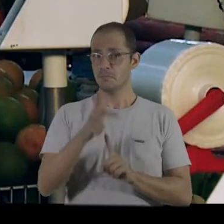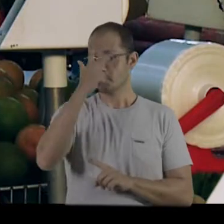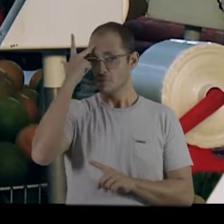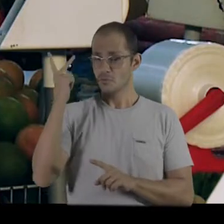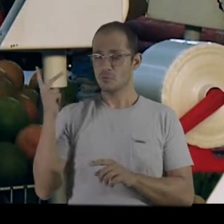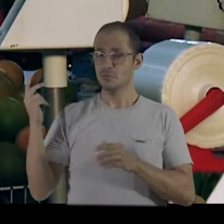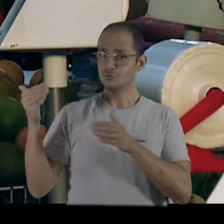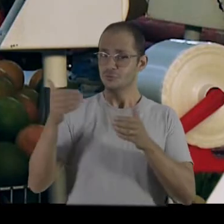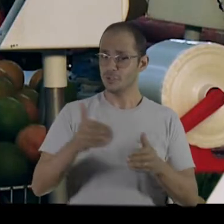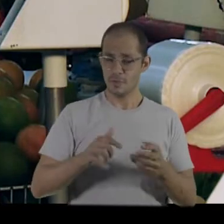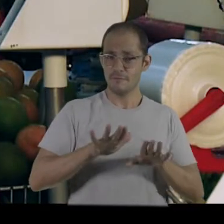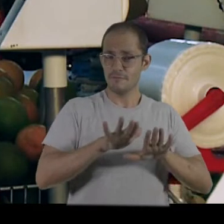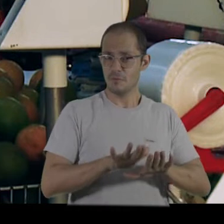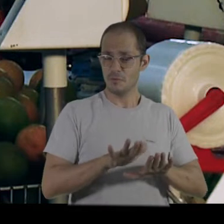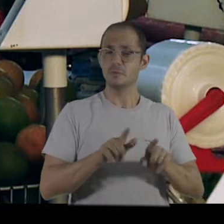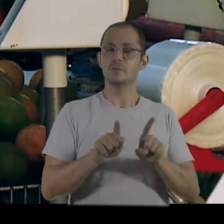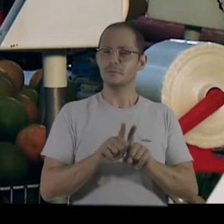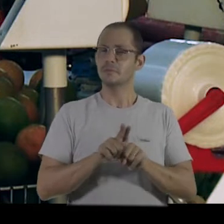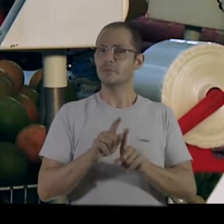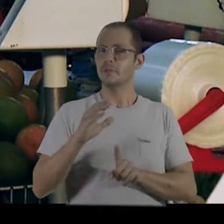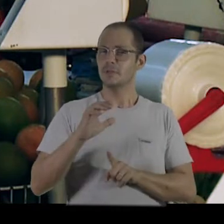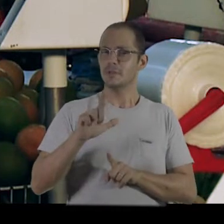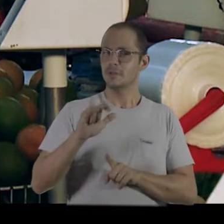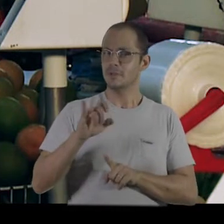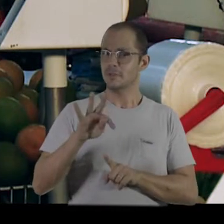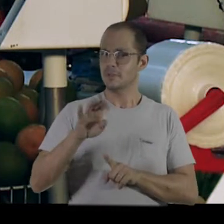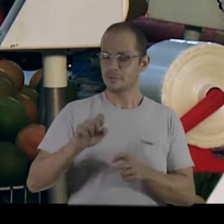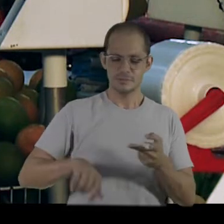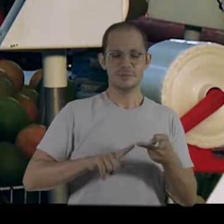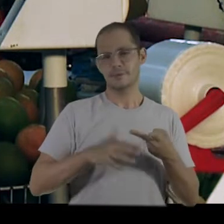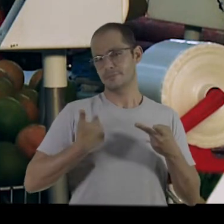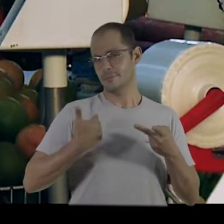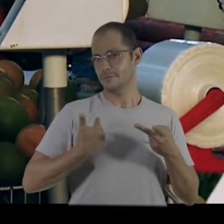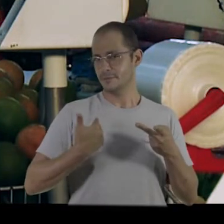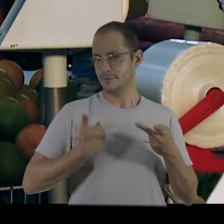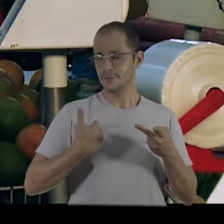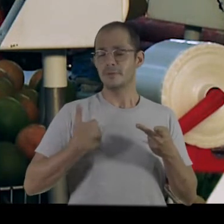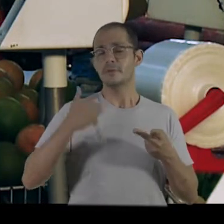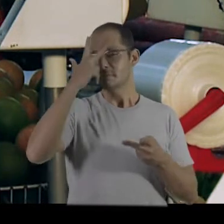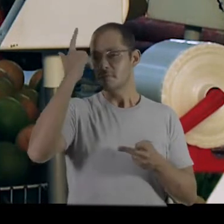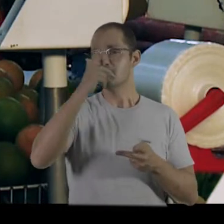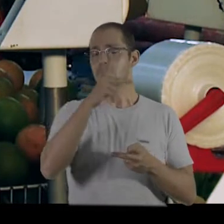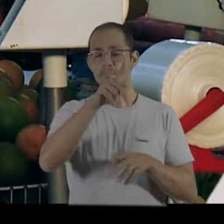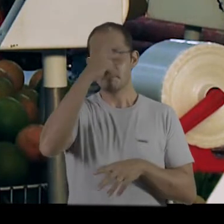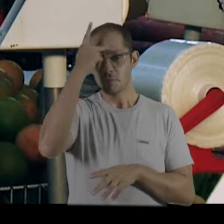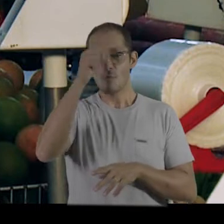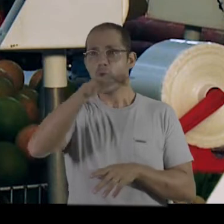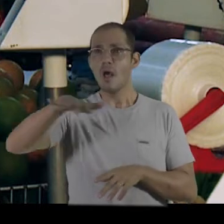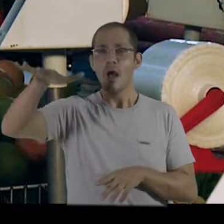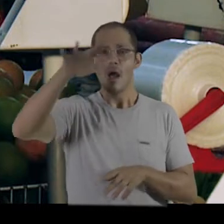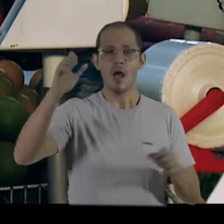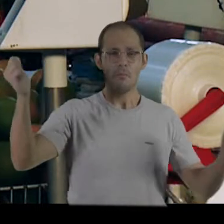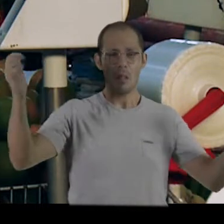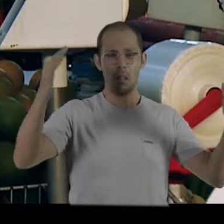Muitas pessoas vieram, acabaram ficando em Palotina, nós tivemos muitos clientes, a gente formou muitas amizades, tivemos clientes de